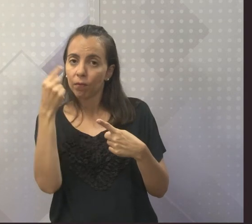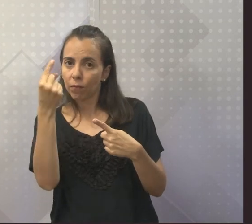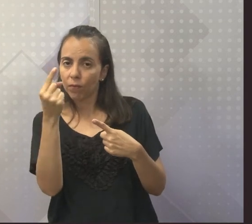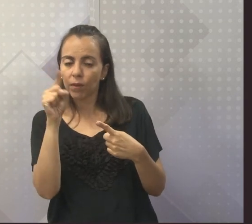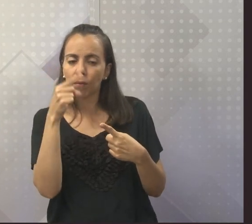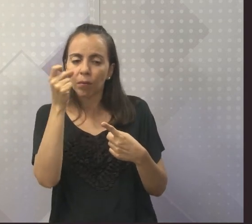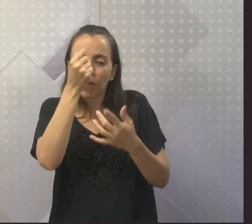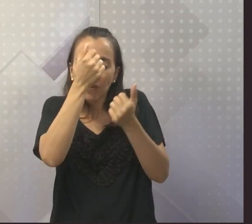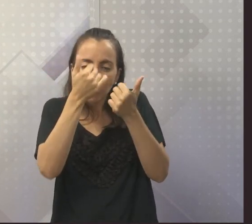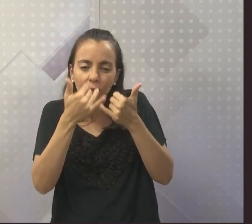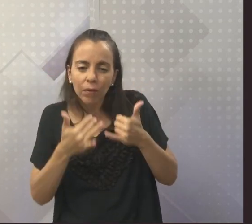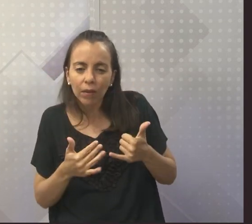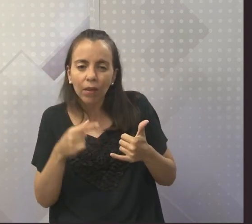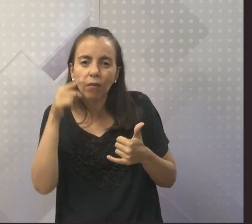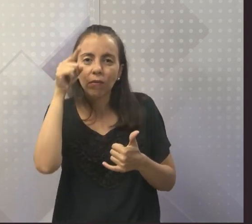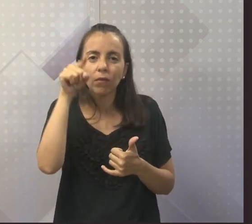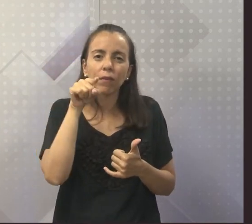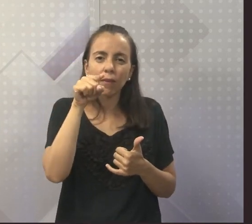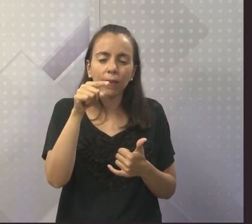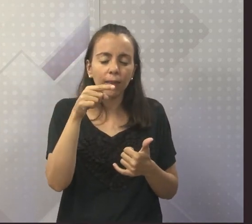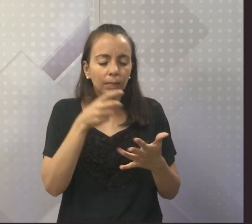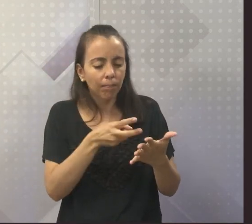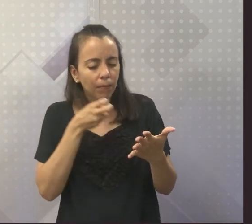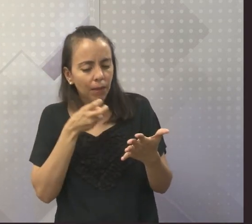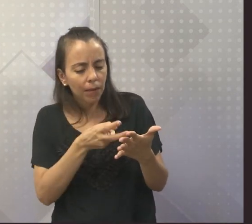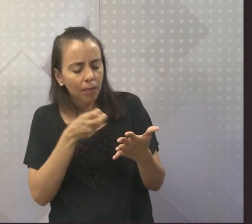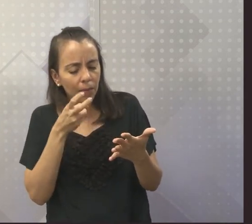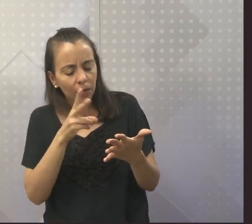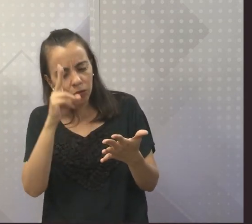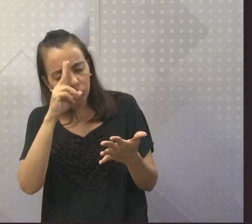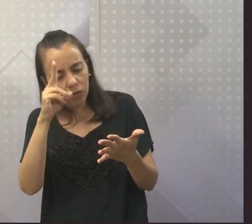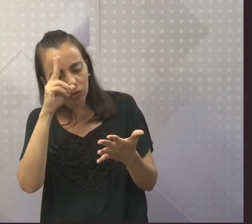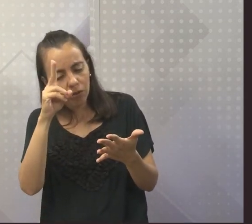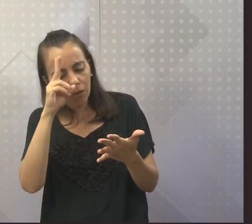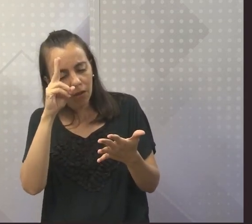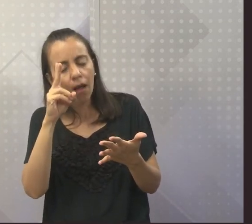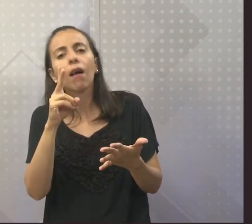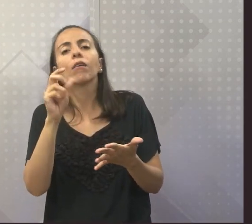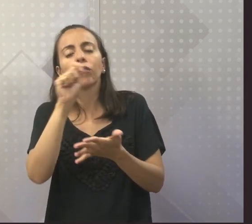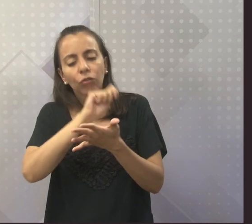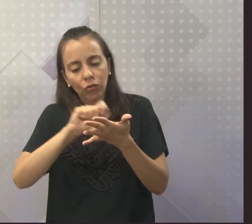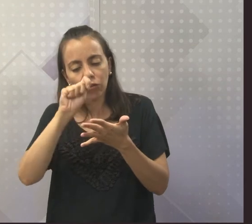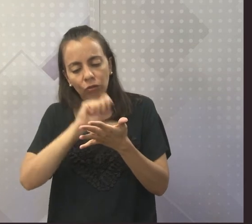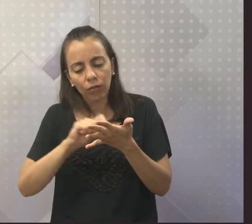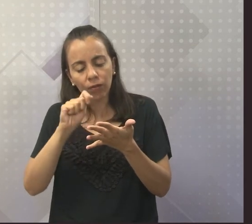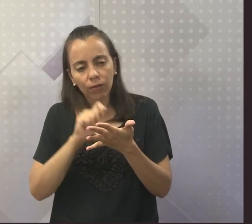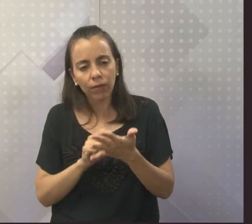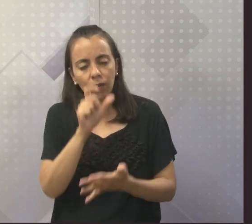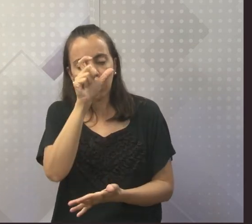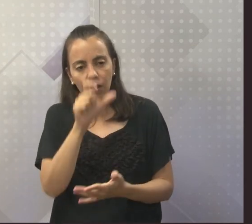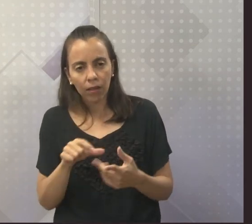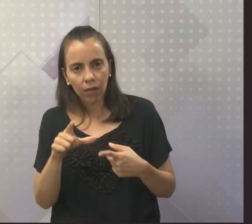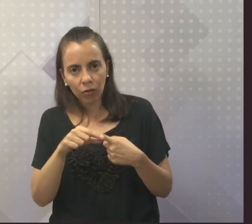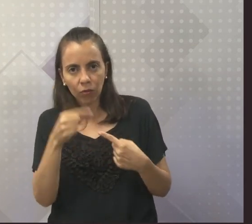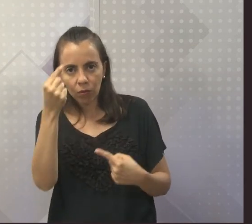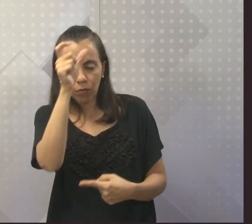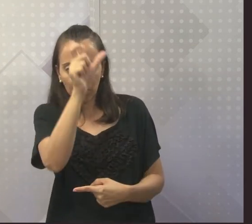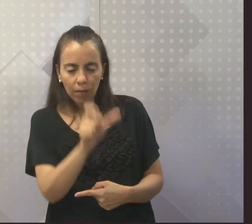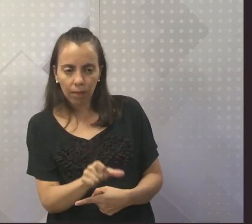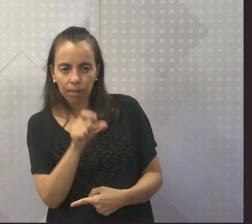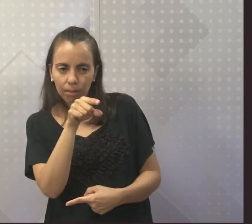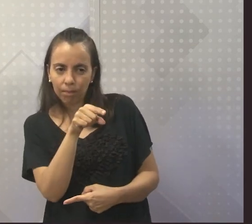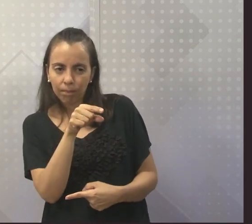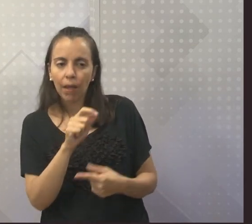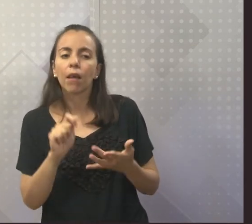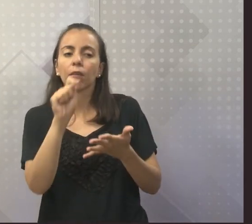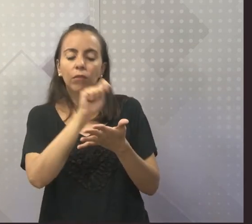o que mais te chamou a atenção nele, no caso, em um desses heróis negros,